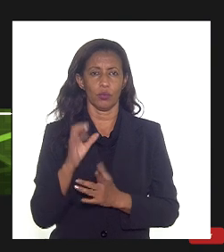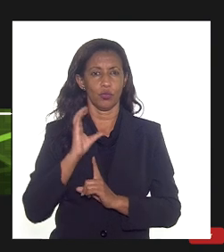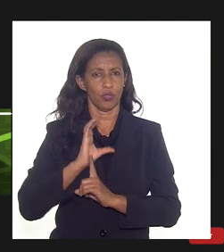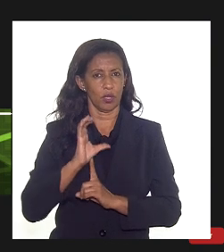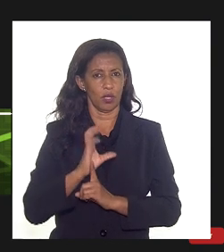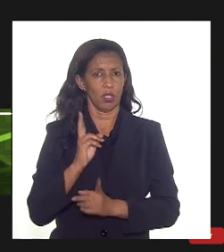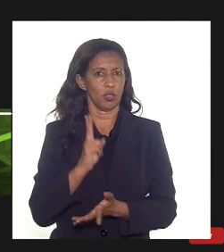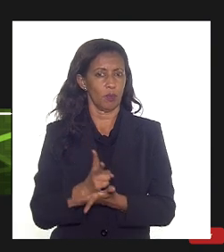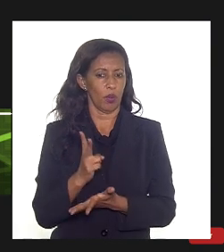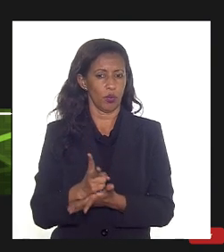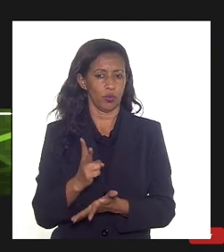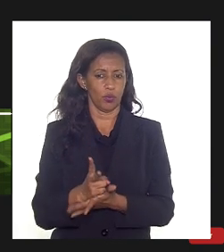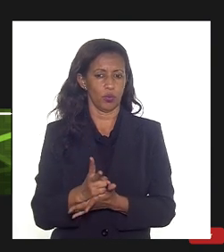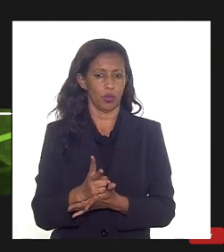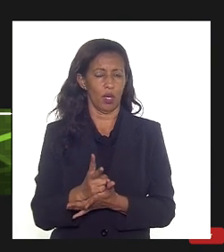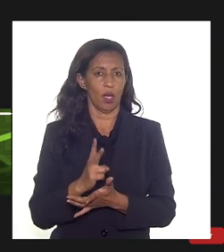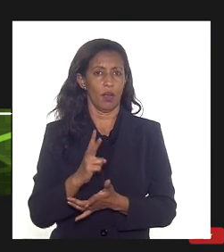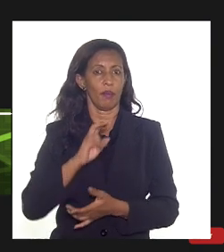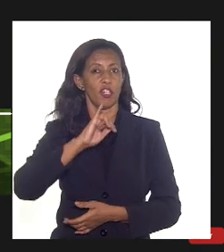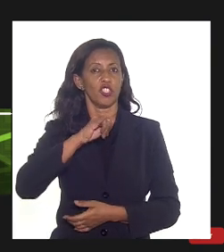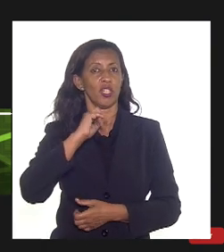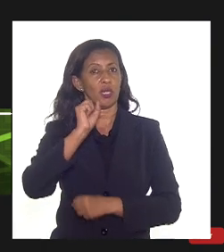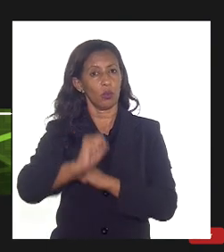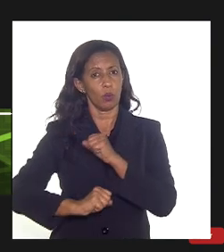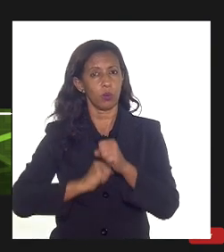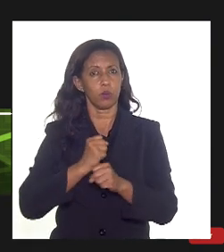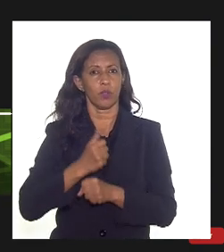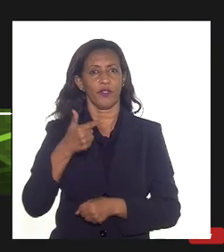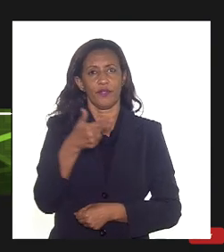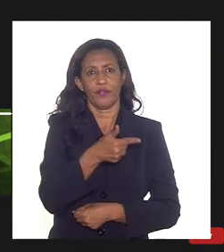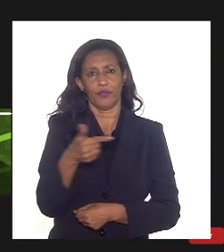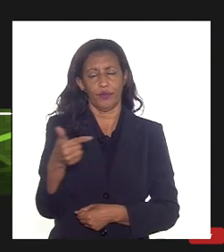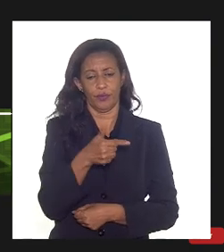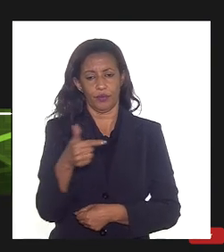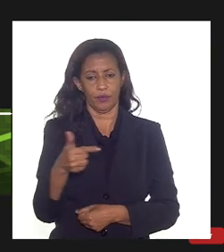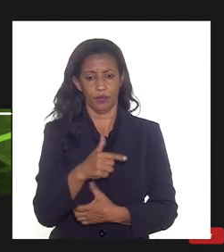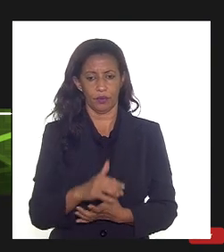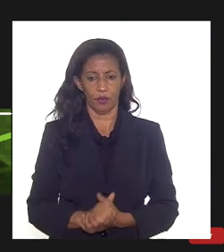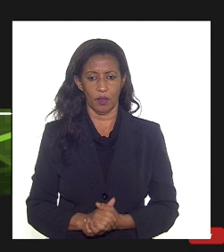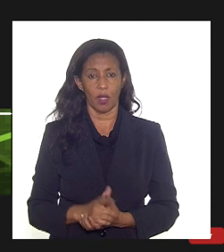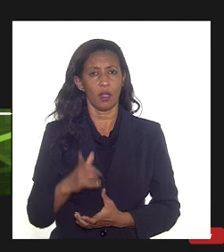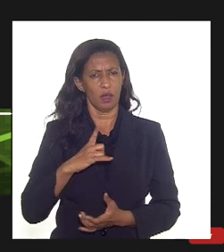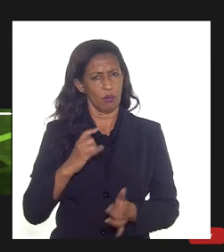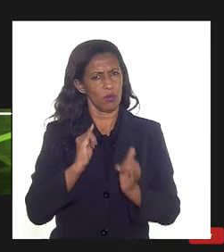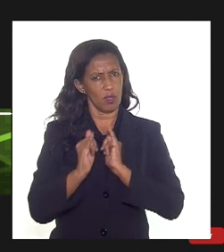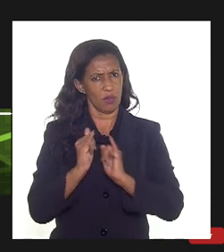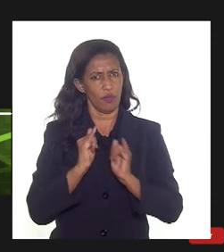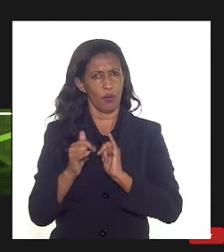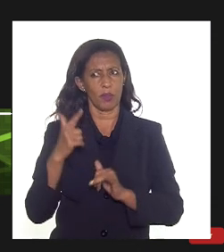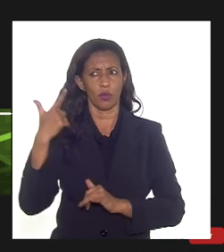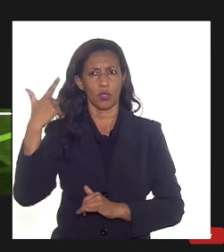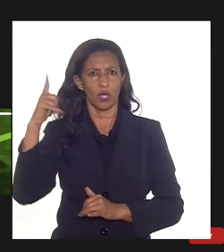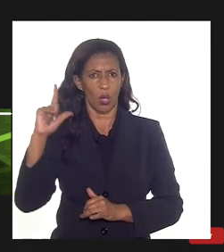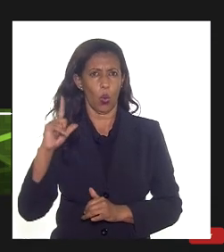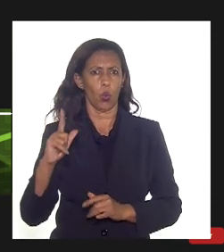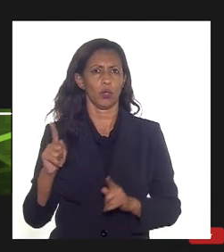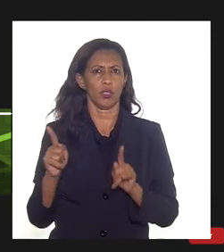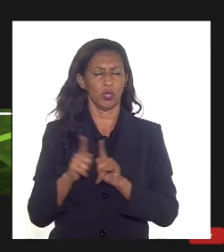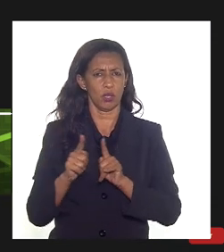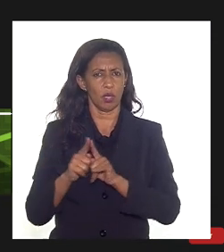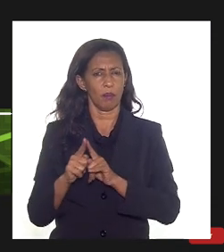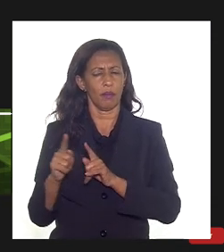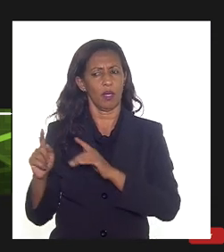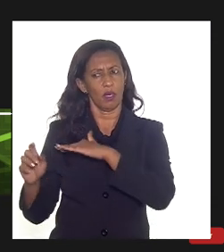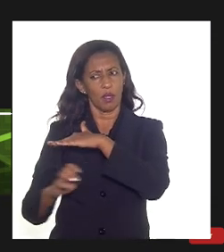continuação a partir de janeiro de 22 a vigência temos notícia também de que há outros produtores importadores